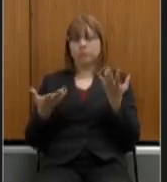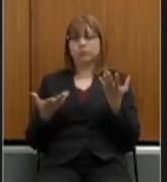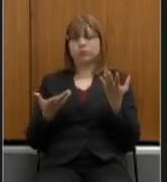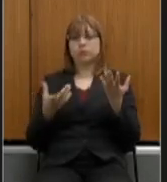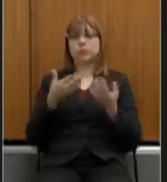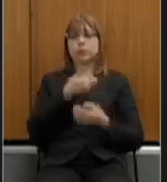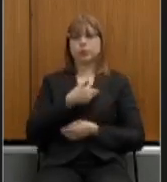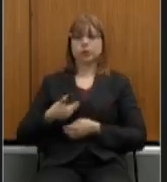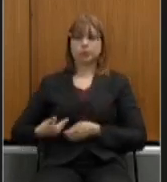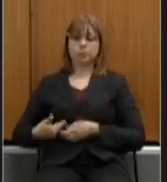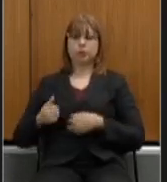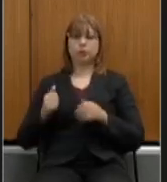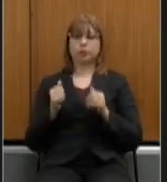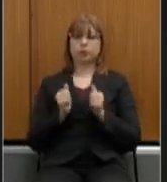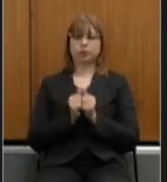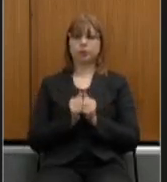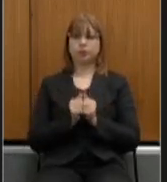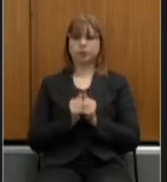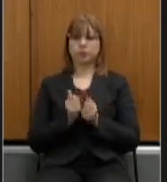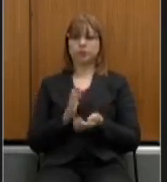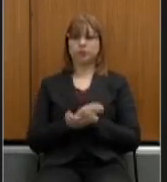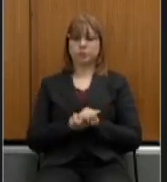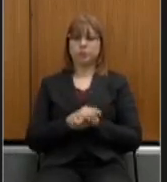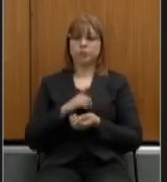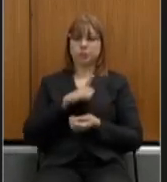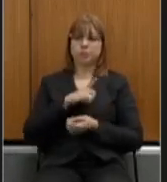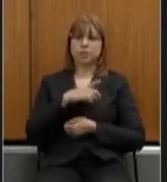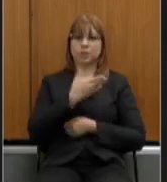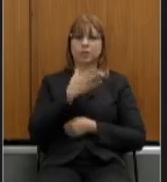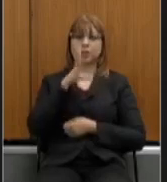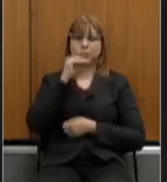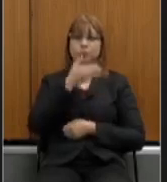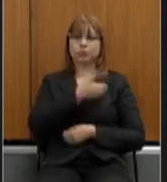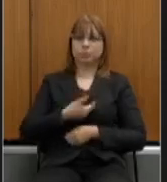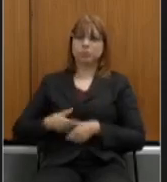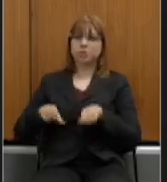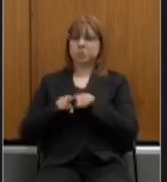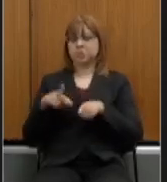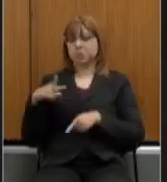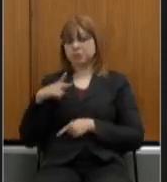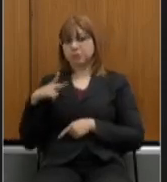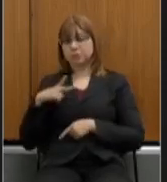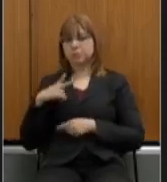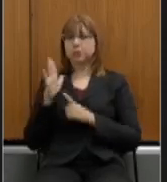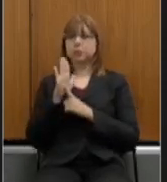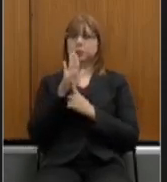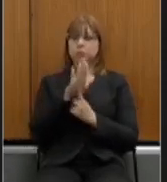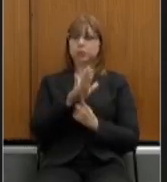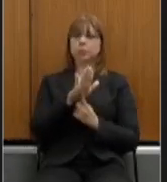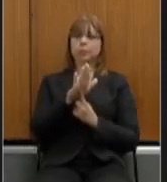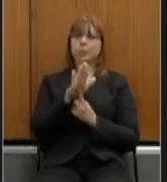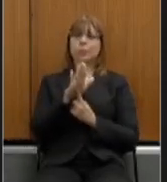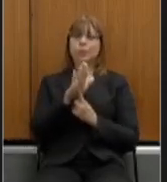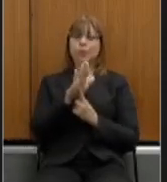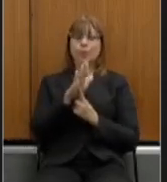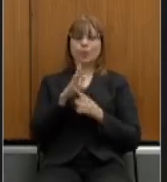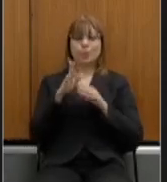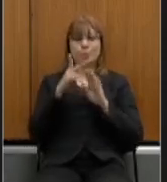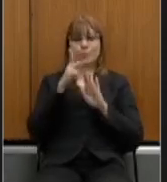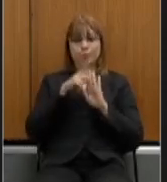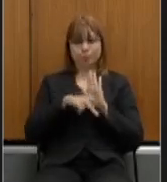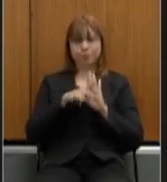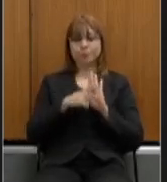diálogo com as entidades todas elas de servidores iniciativa privada apresentando projetos de reforma administrativa e